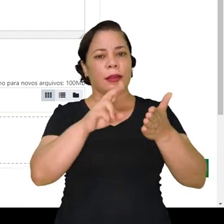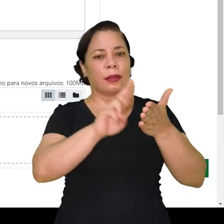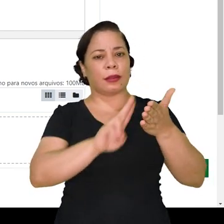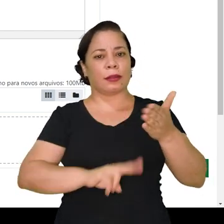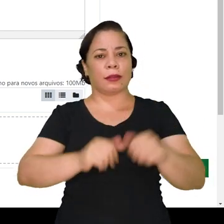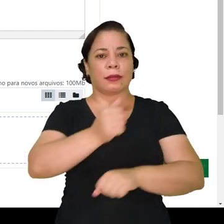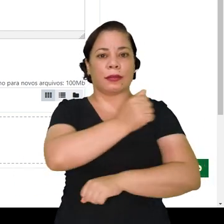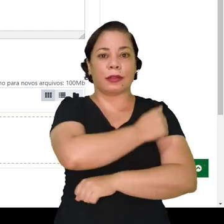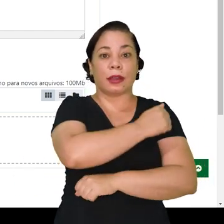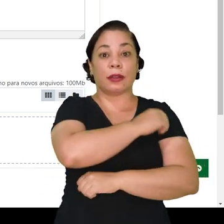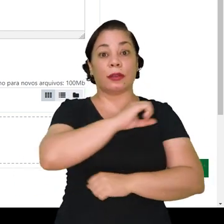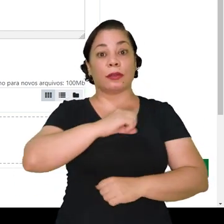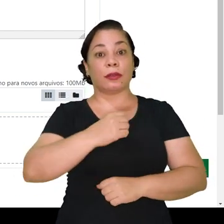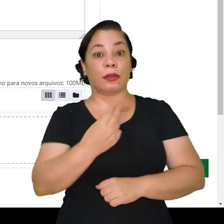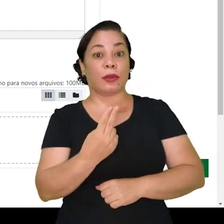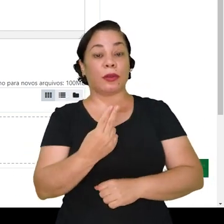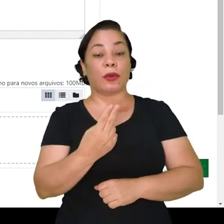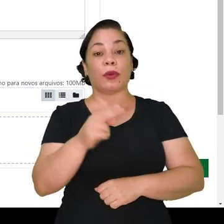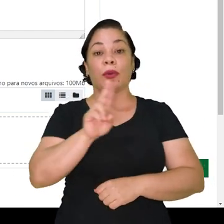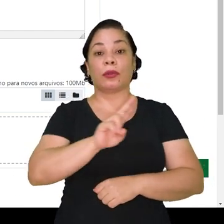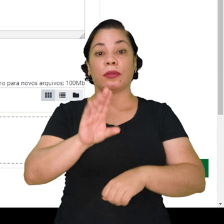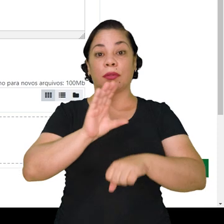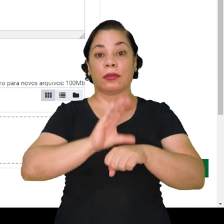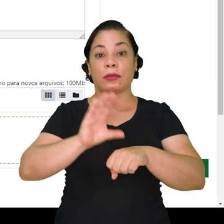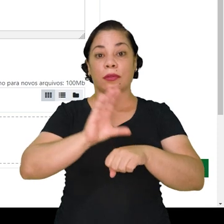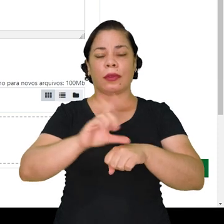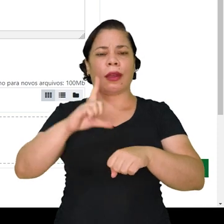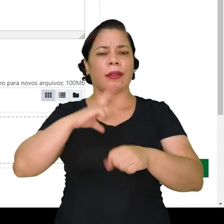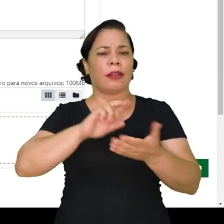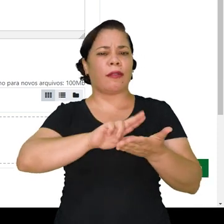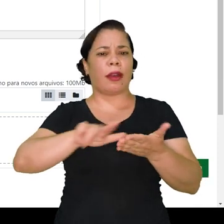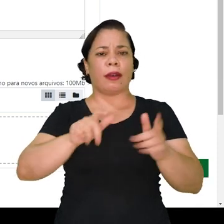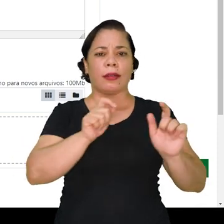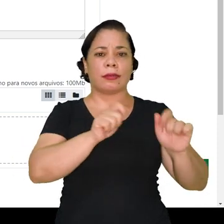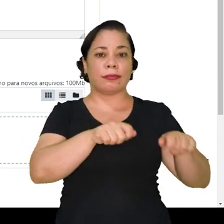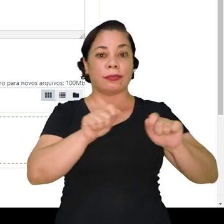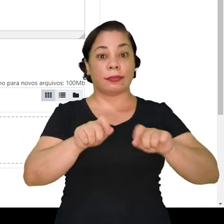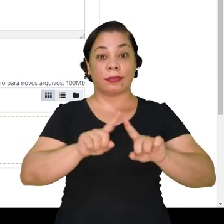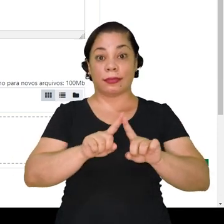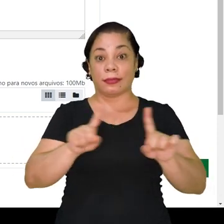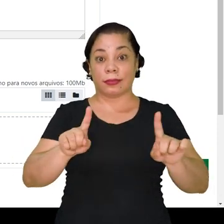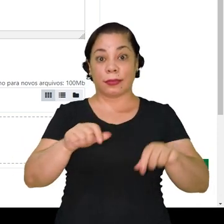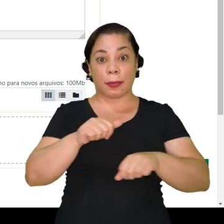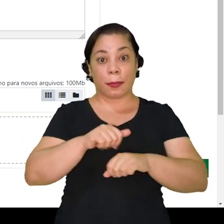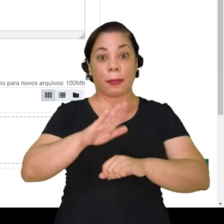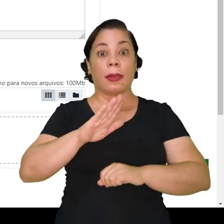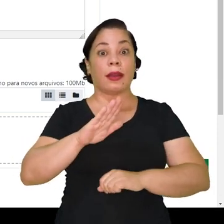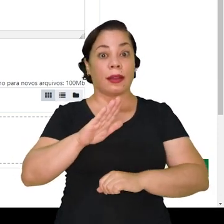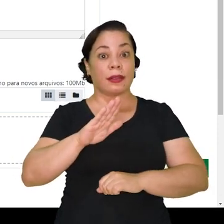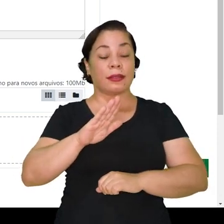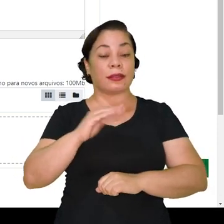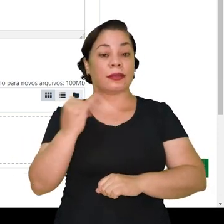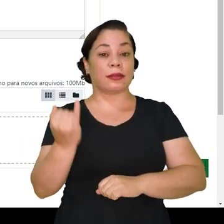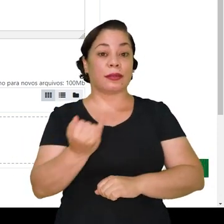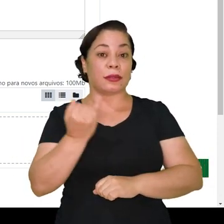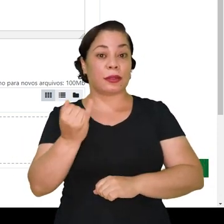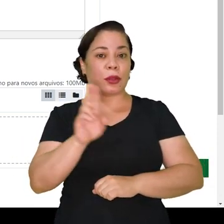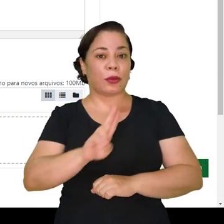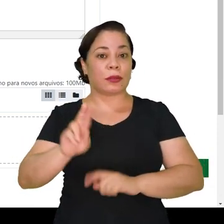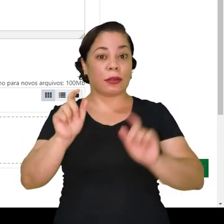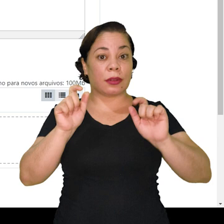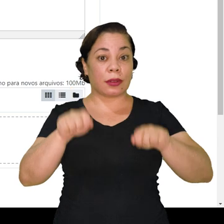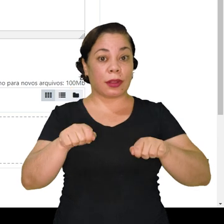nome do aluno, ou o nome do curso, tem várias possibilidades aqui, mas as que são mais úteis, no caso,